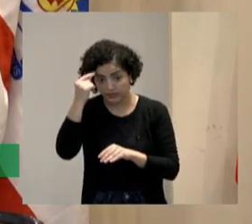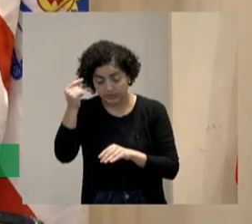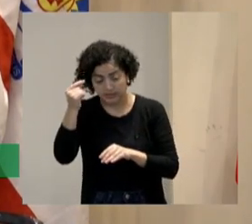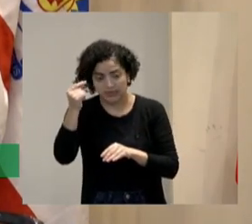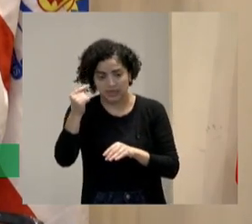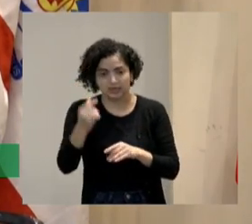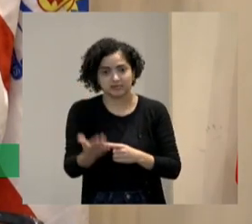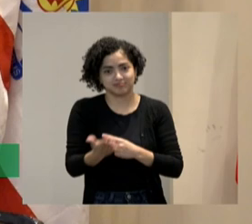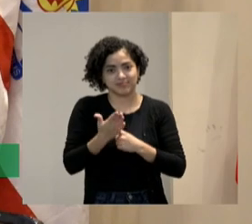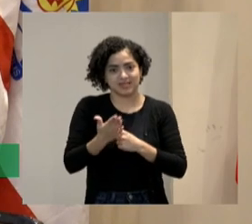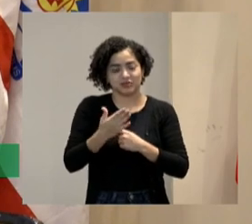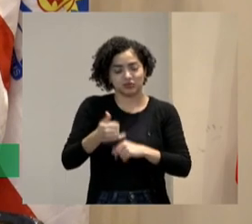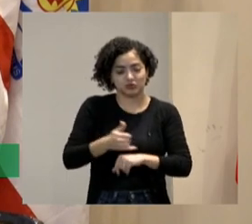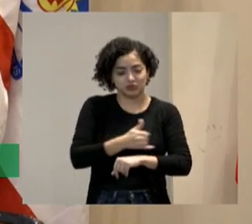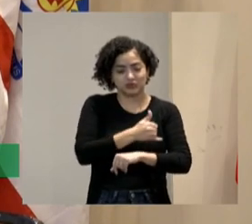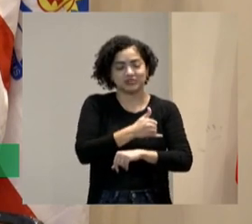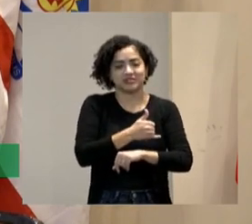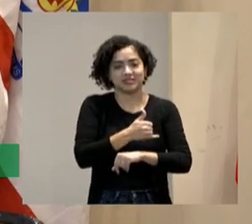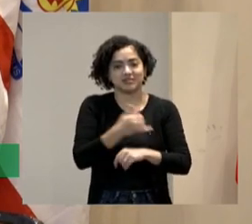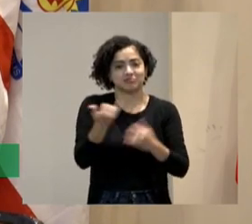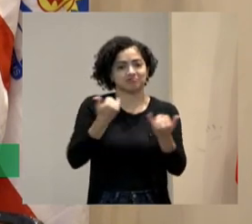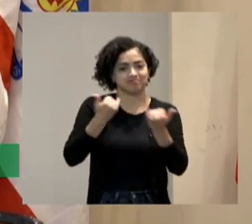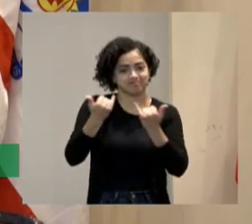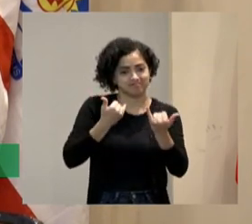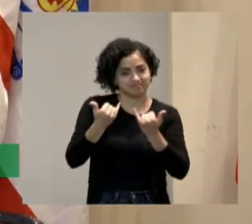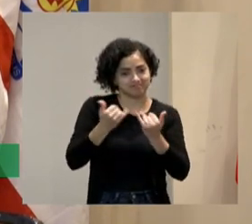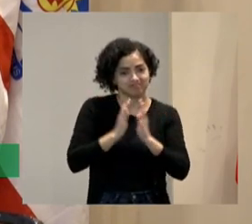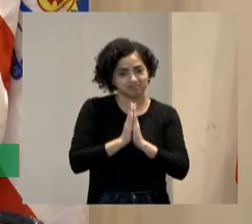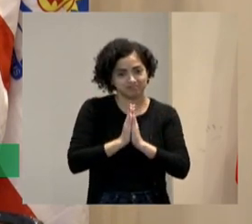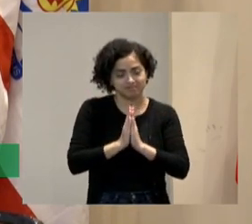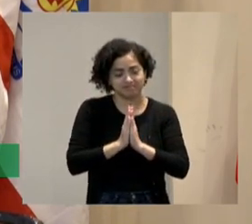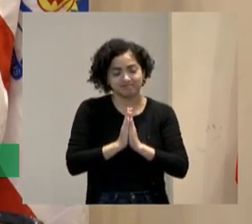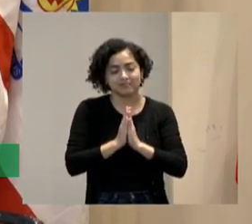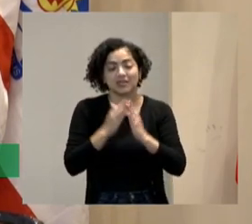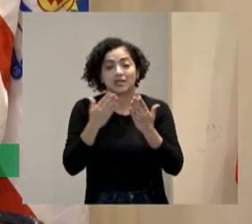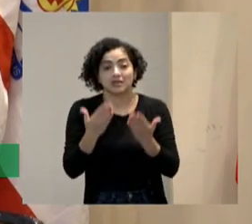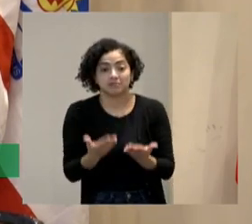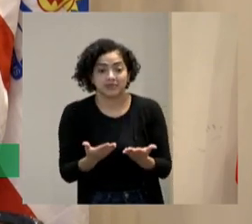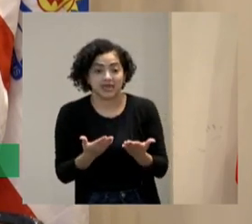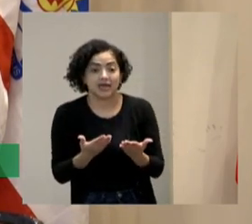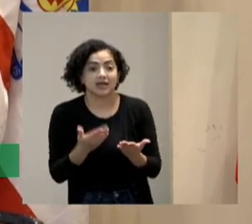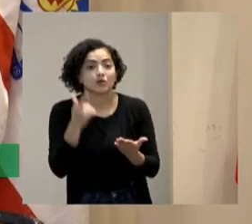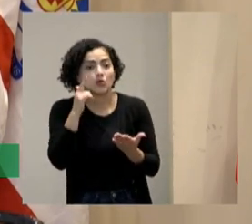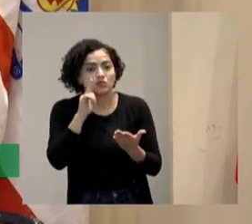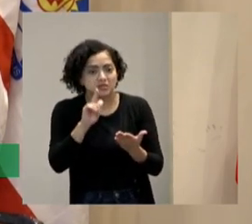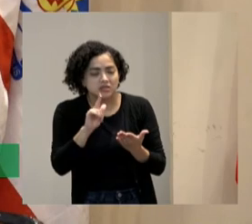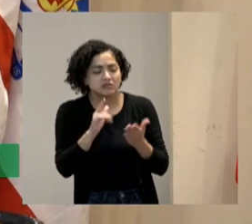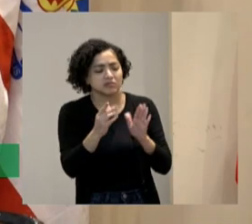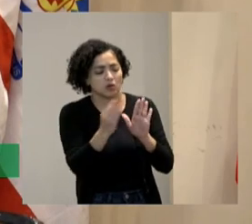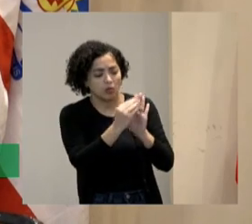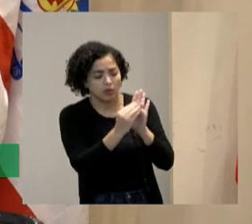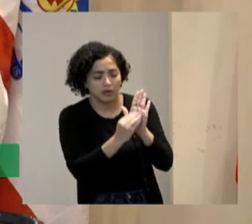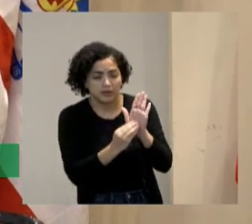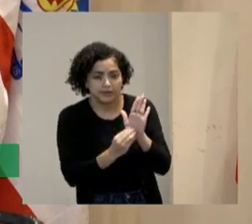ajuda o gordinho, me dá umas informações aí. Não é muito que eu peço para a gente colocar e acrescentar no estudo.